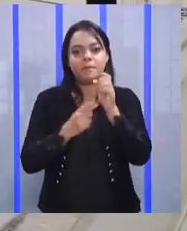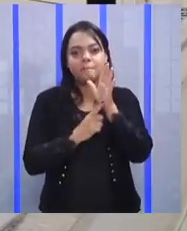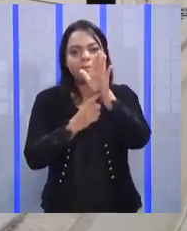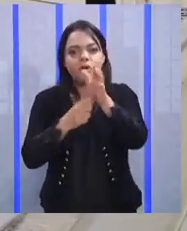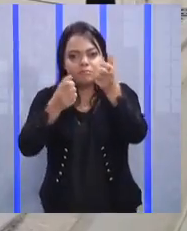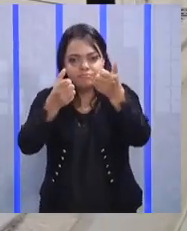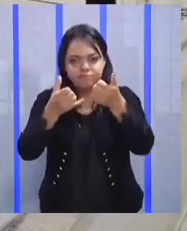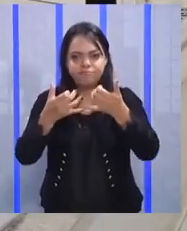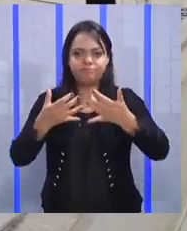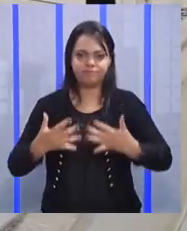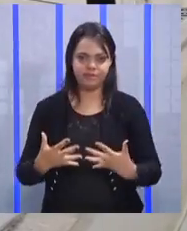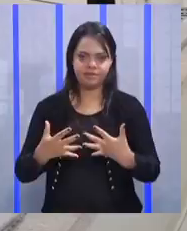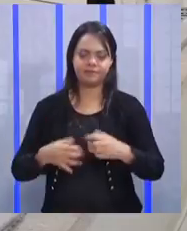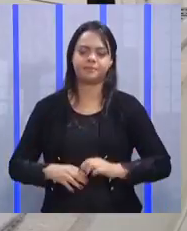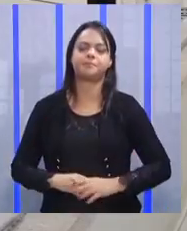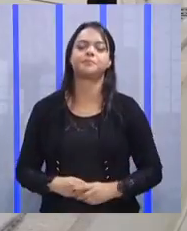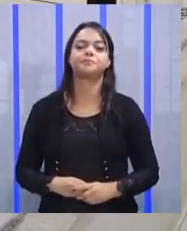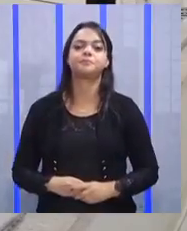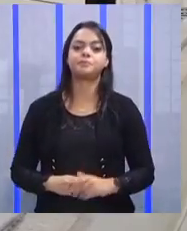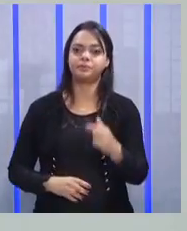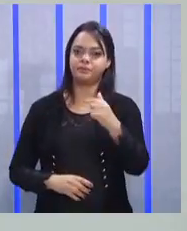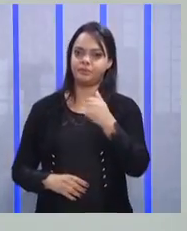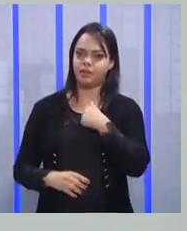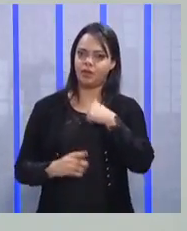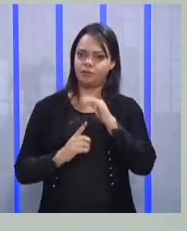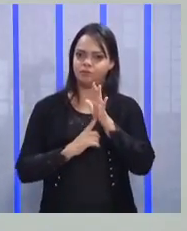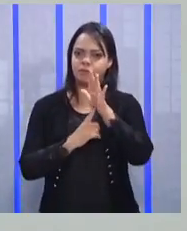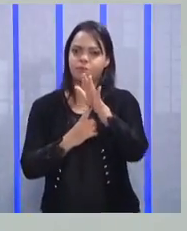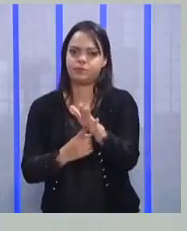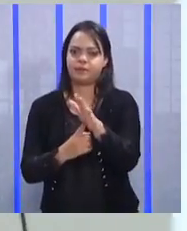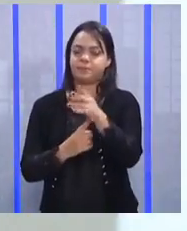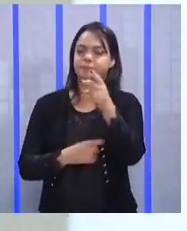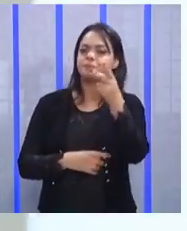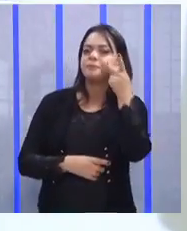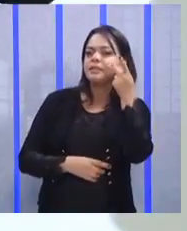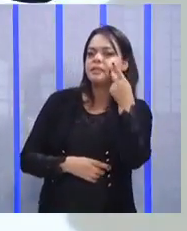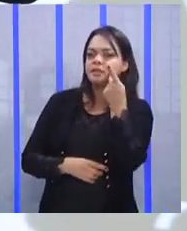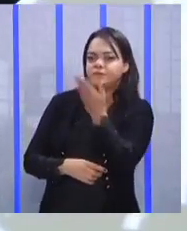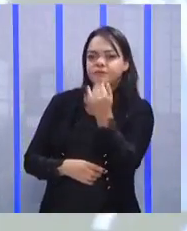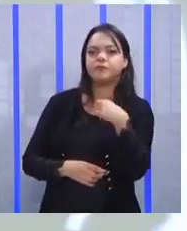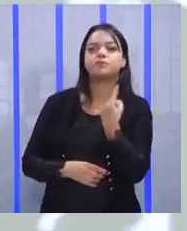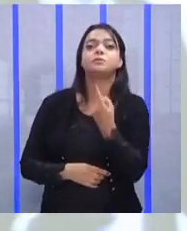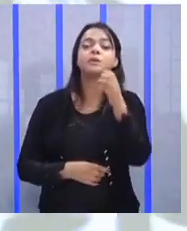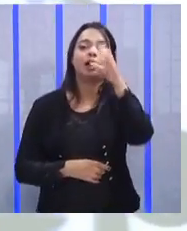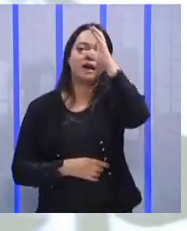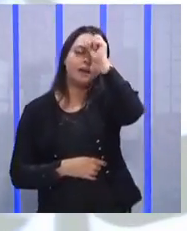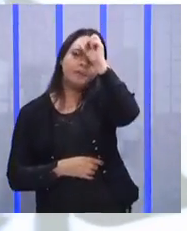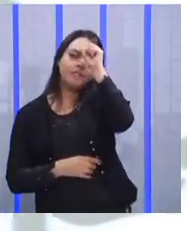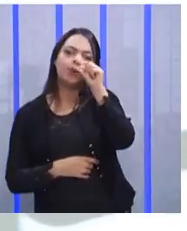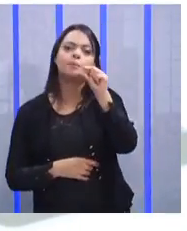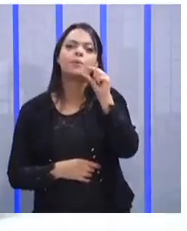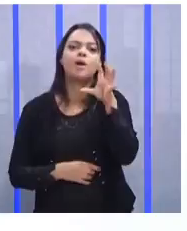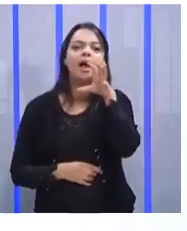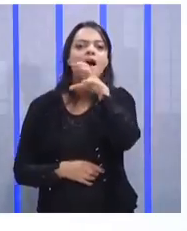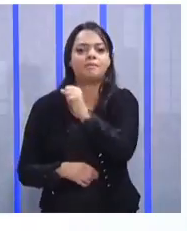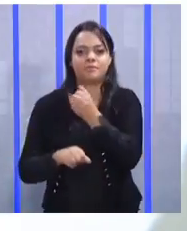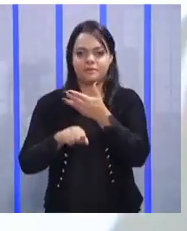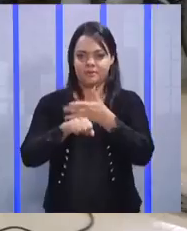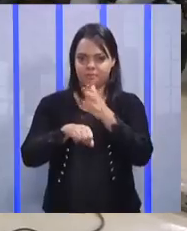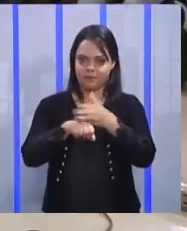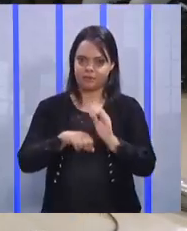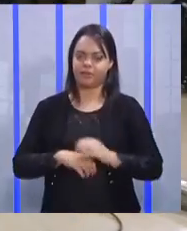isso. Né? Eu vou mostrar uma coisa aqui. Priscila, eu queria que você, vamos aprender um pouco mais aqui, rápido, na prática.